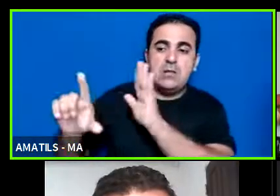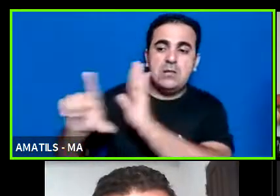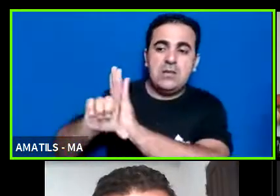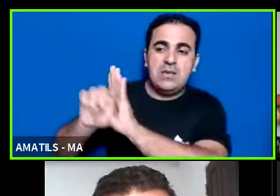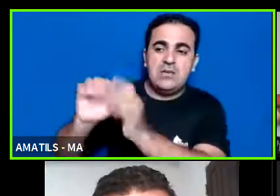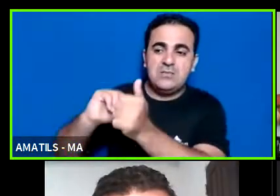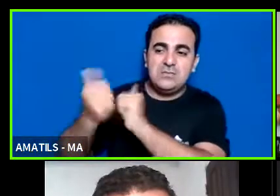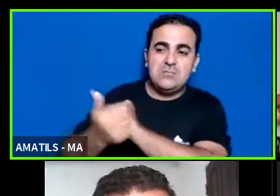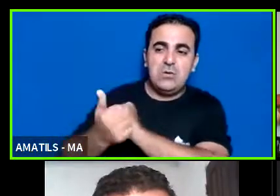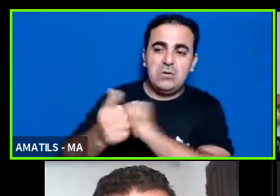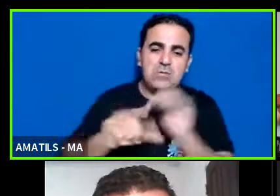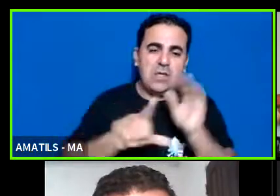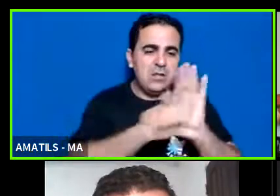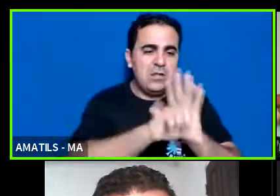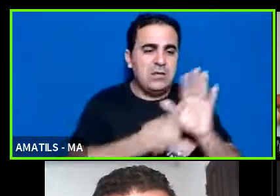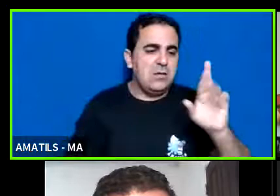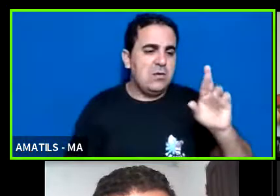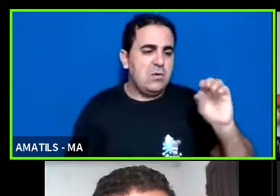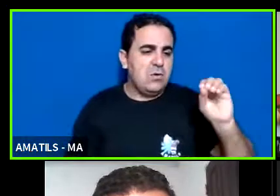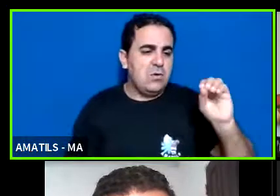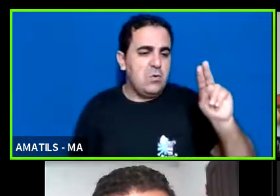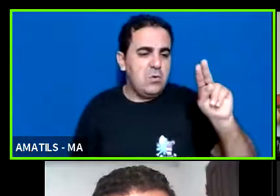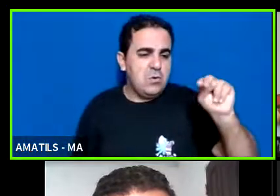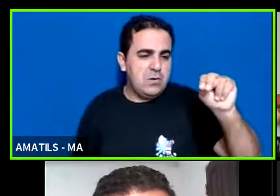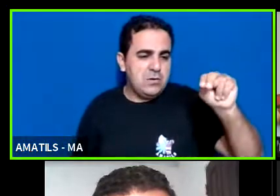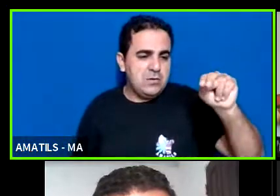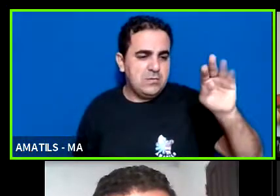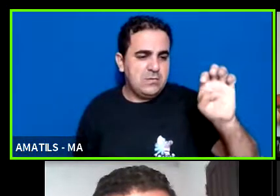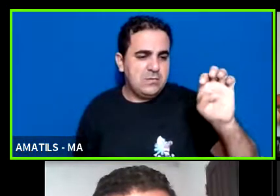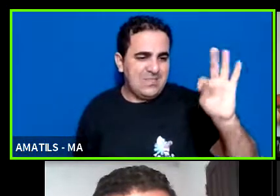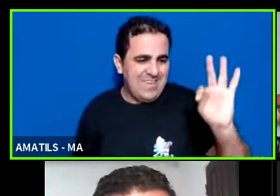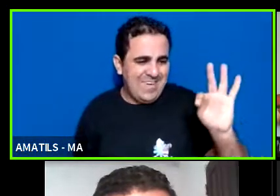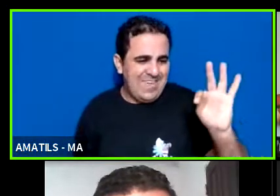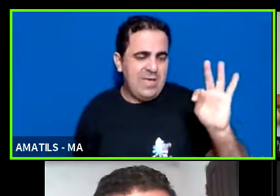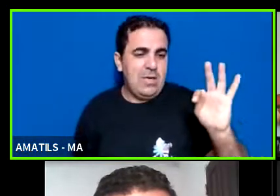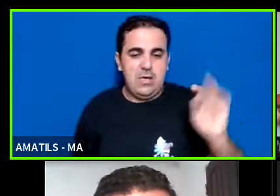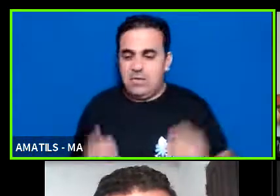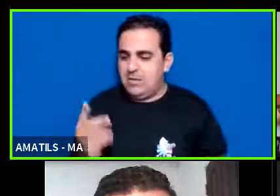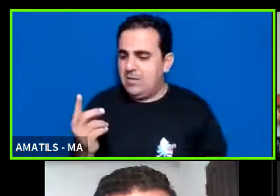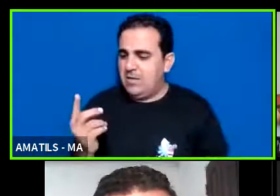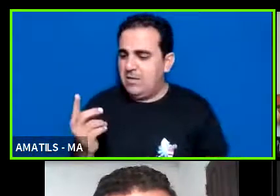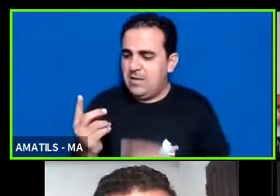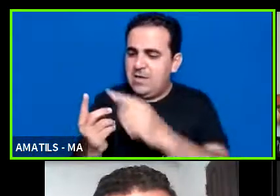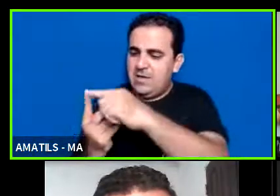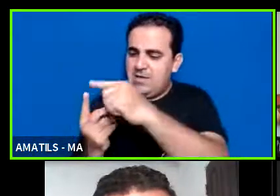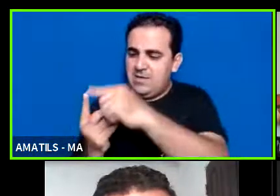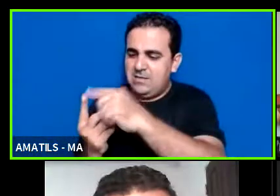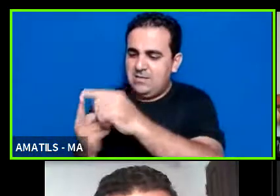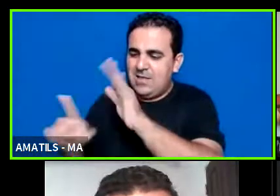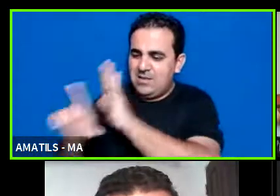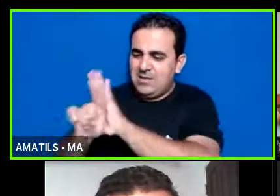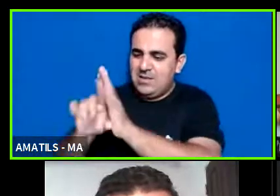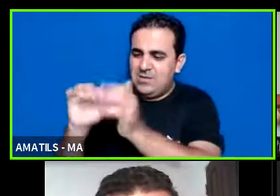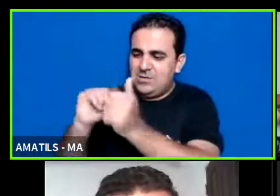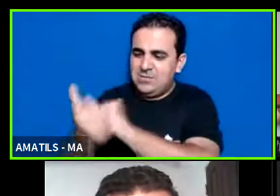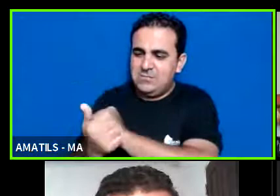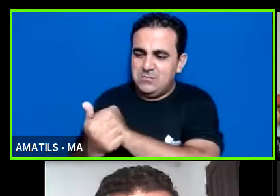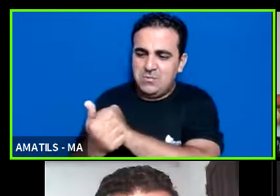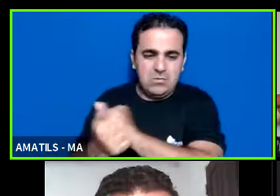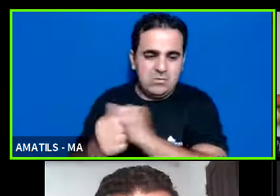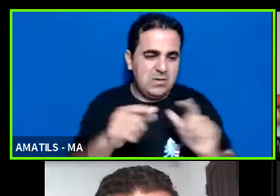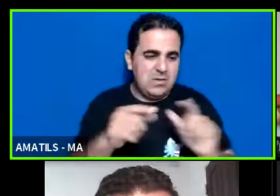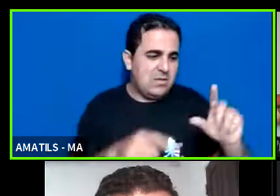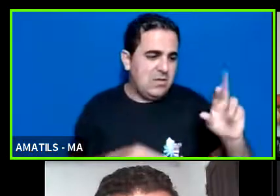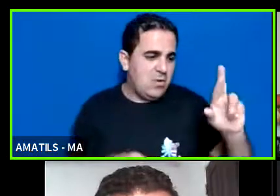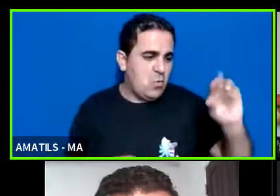eu já vi que é bem diferente porque a lei Rouanet ela deixa a gente mais a vontade pra se inscrever não só